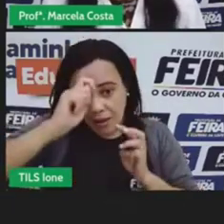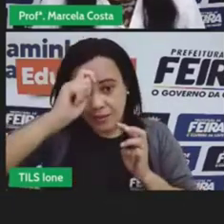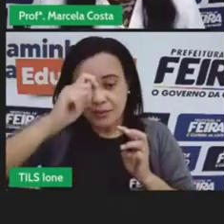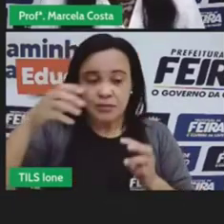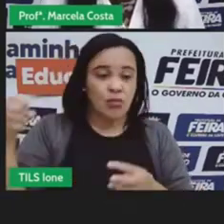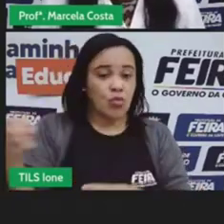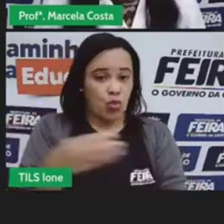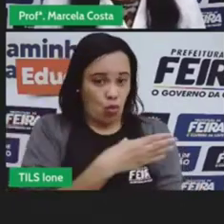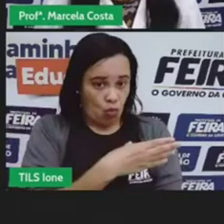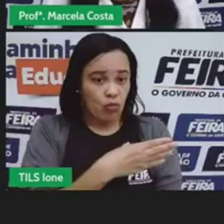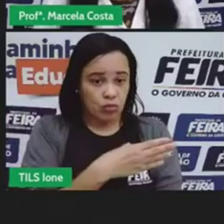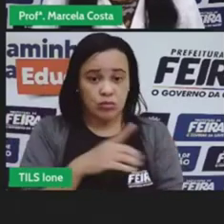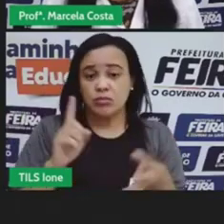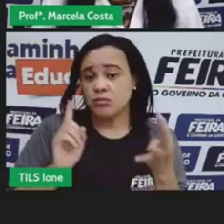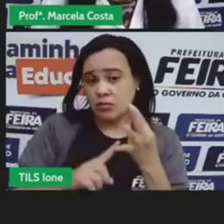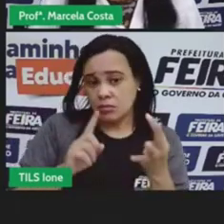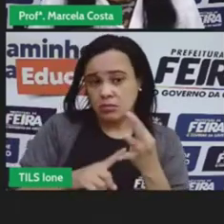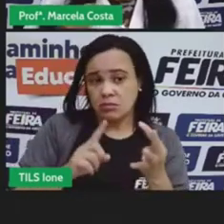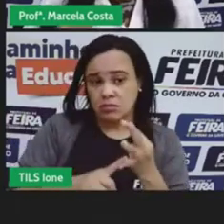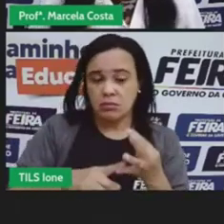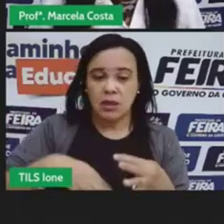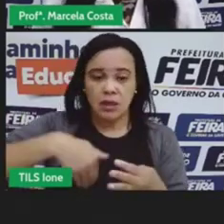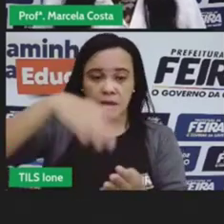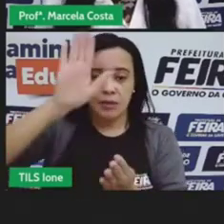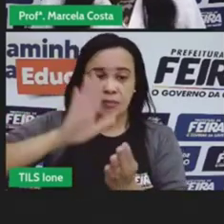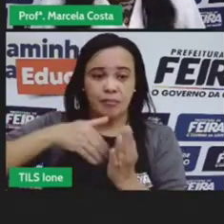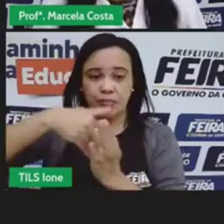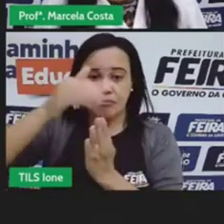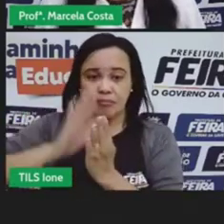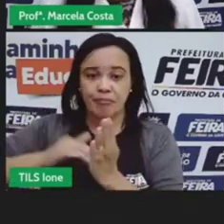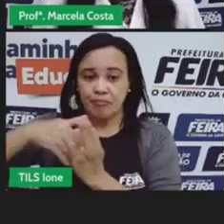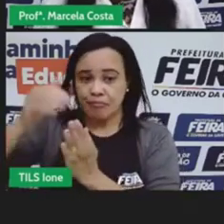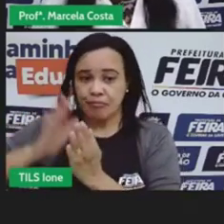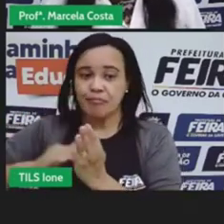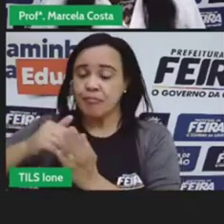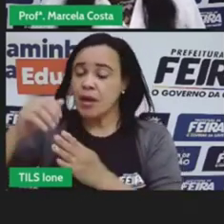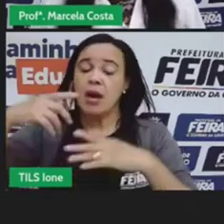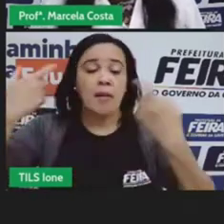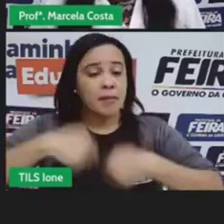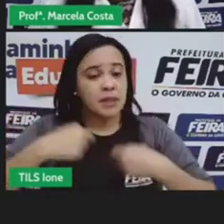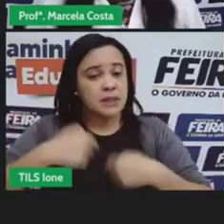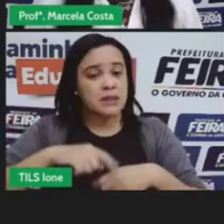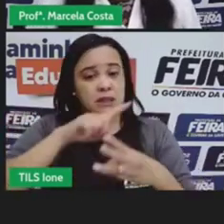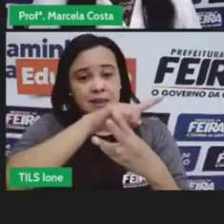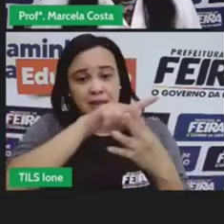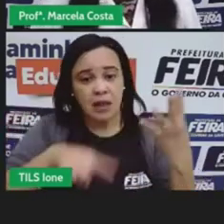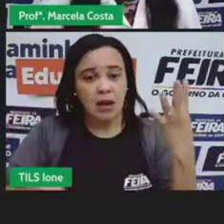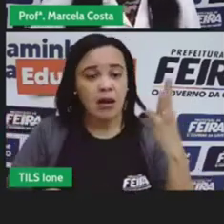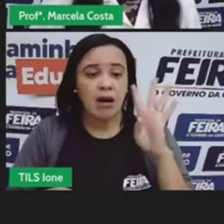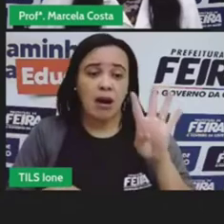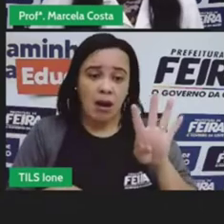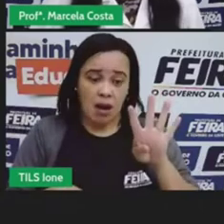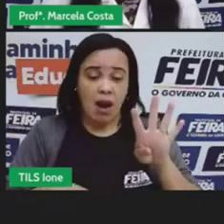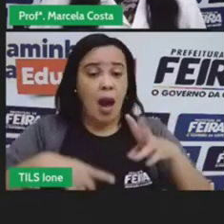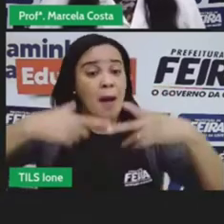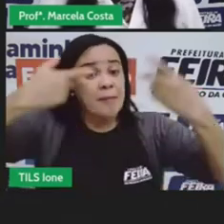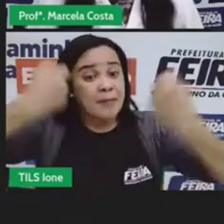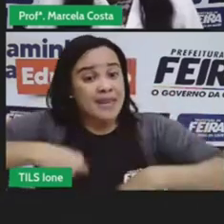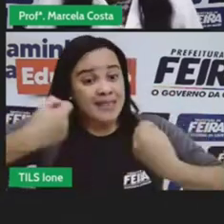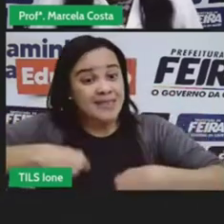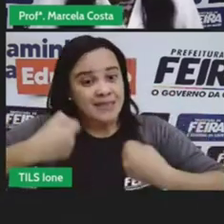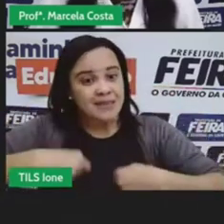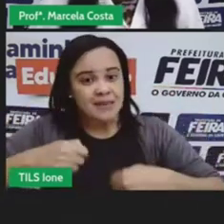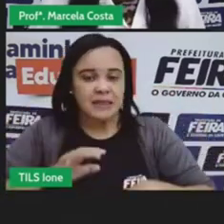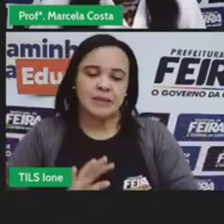esses são os itens que João necessita não pode esperar você acha que ele deve comprar primeiro